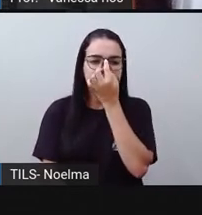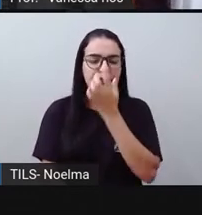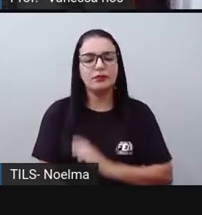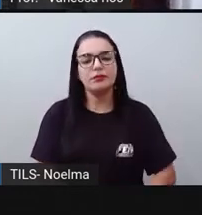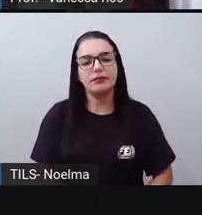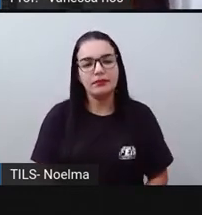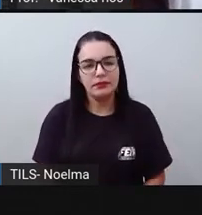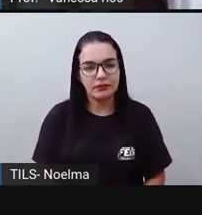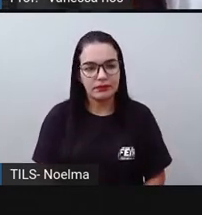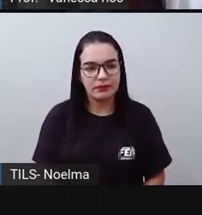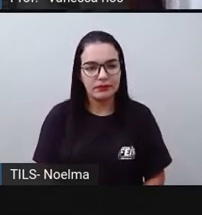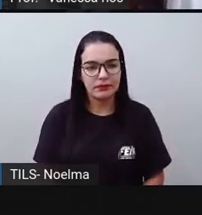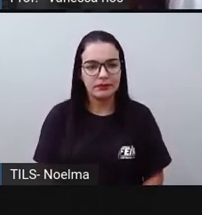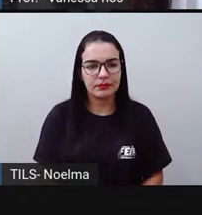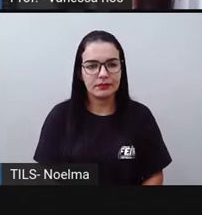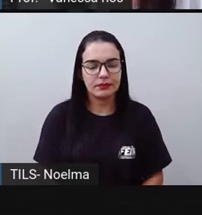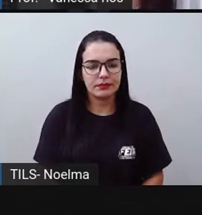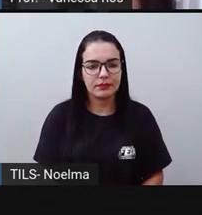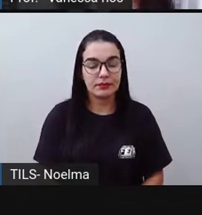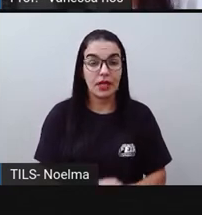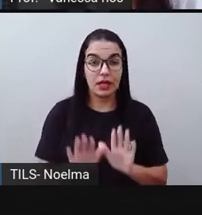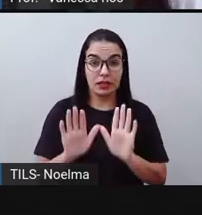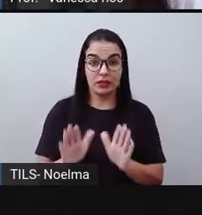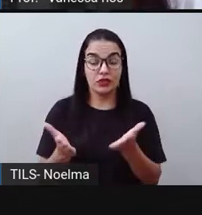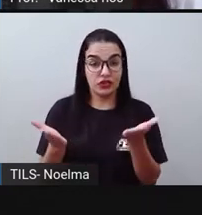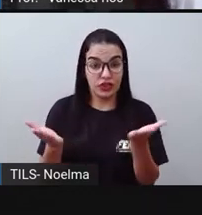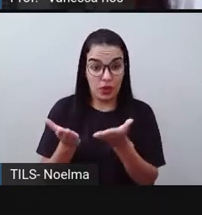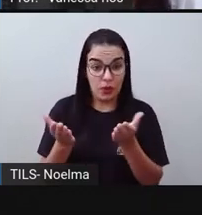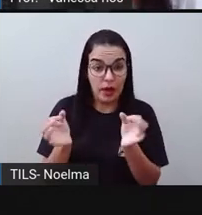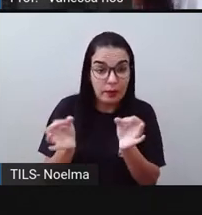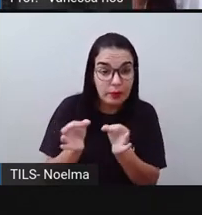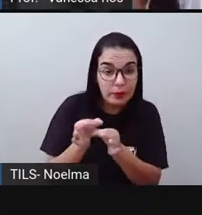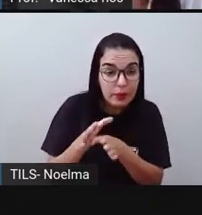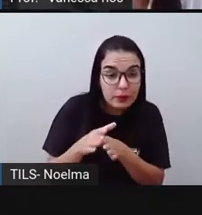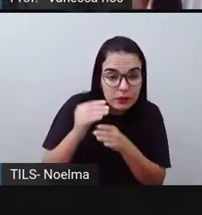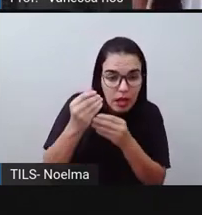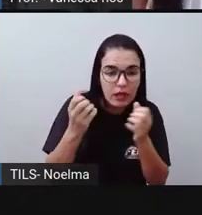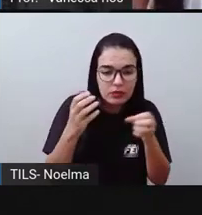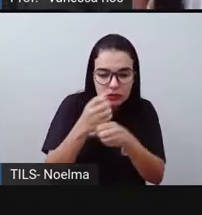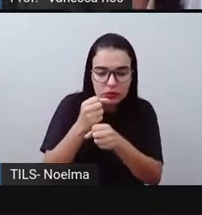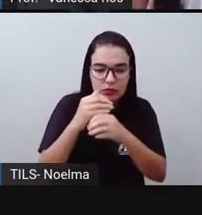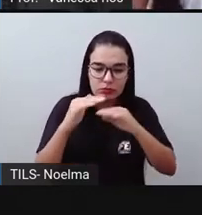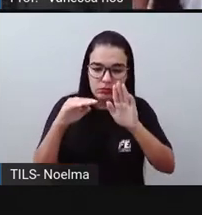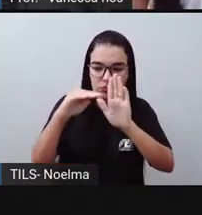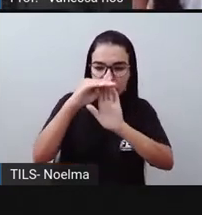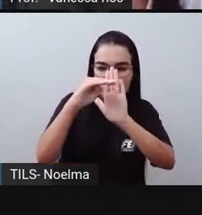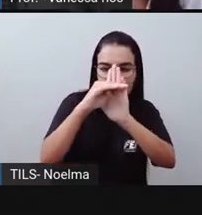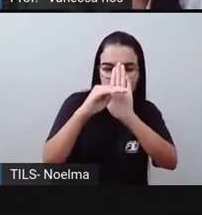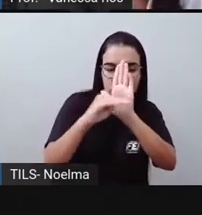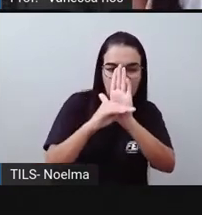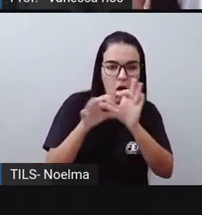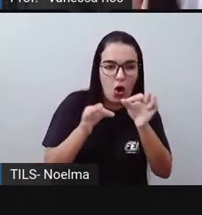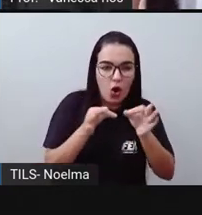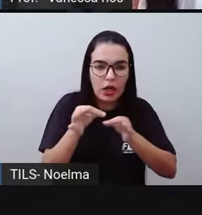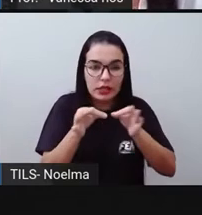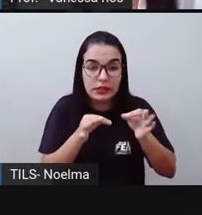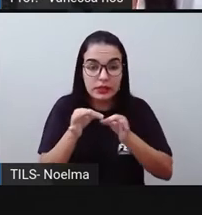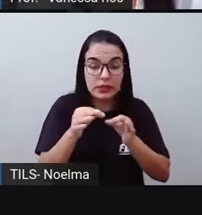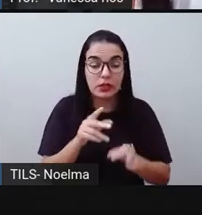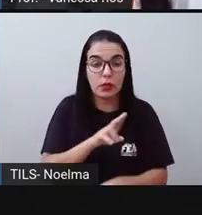deste espaço. Quando nós armamos a continha de adição, não é? O algoritmo da adição.